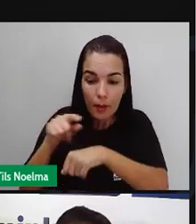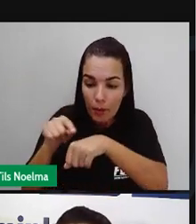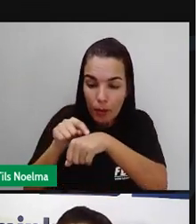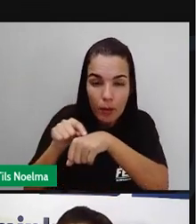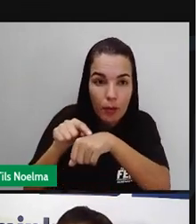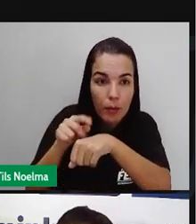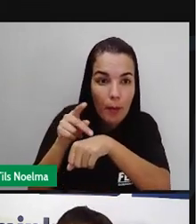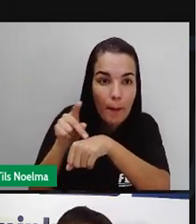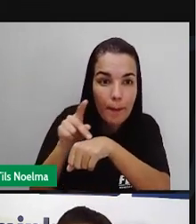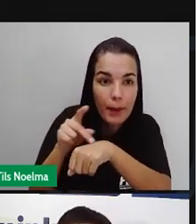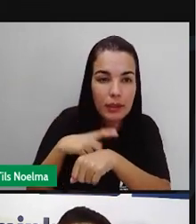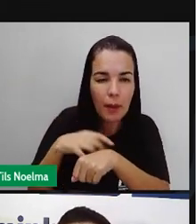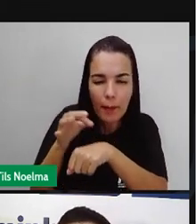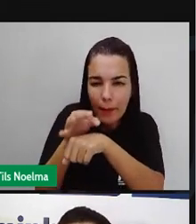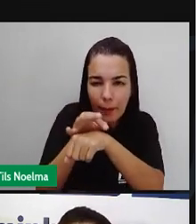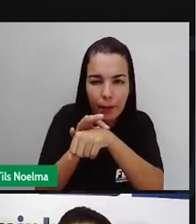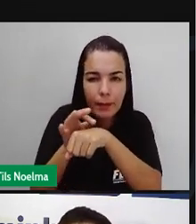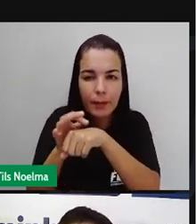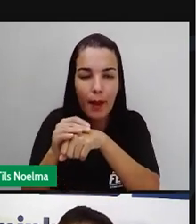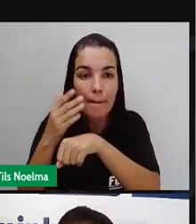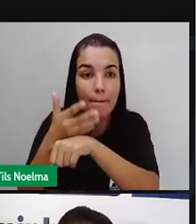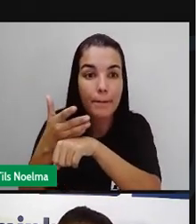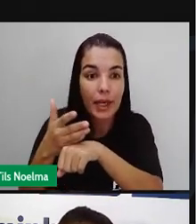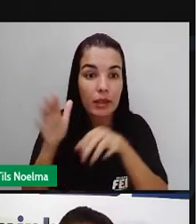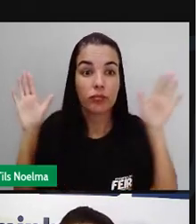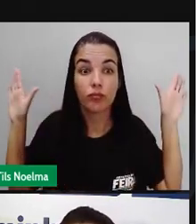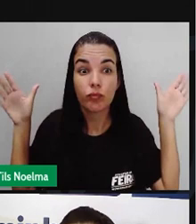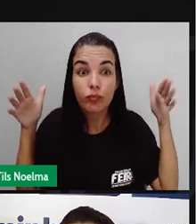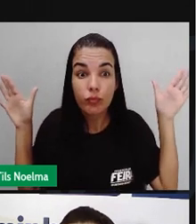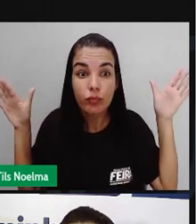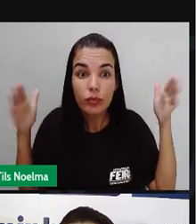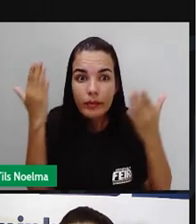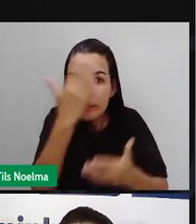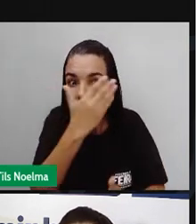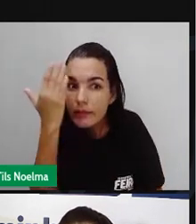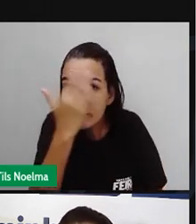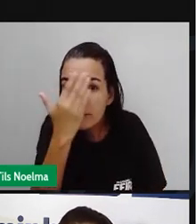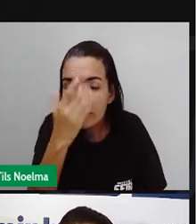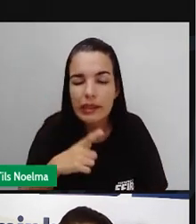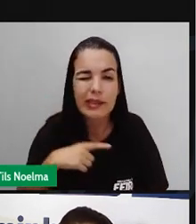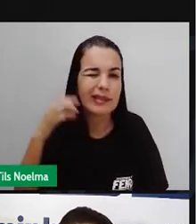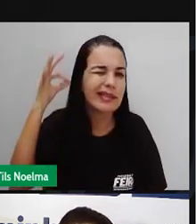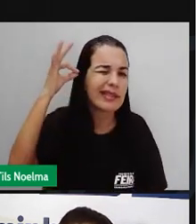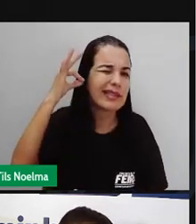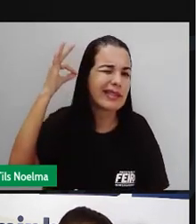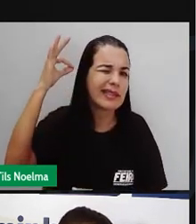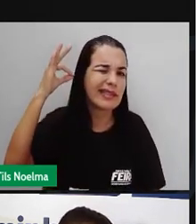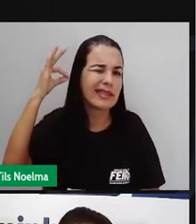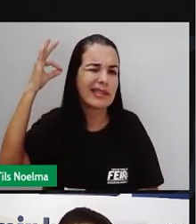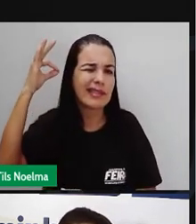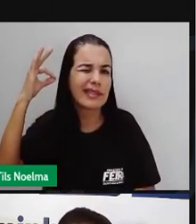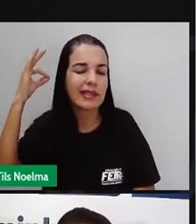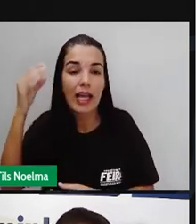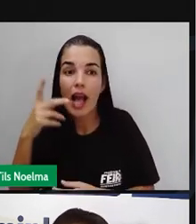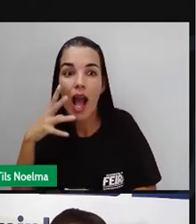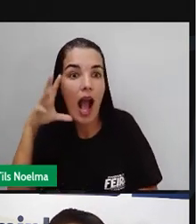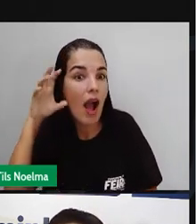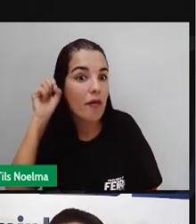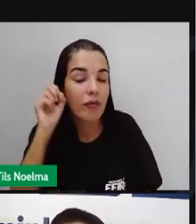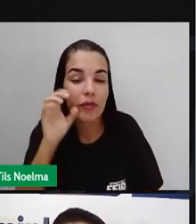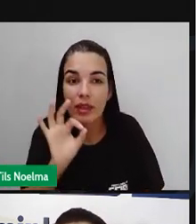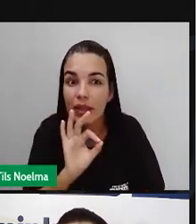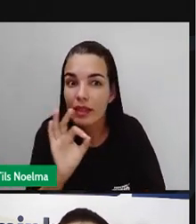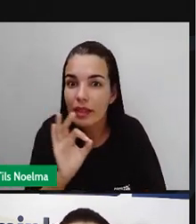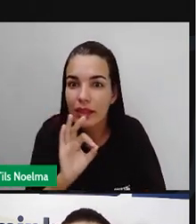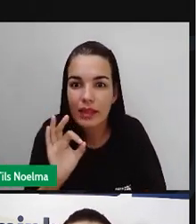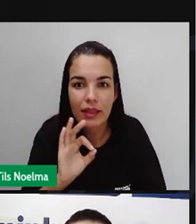na cabeça e nas pernas. Suas asas são translúcidas e o ruído que produzem é praticamente inaudível ao ser